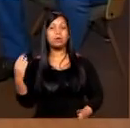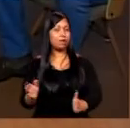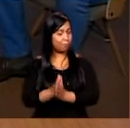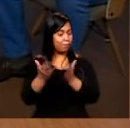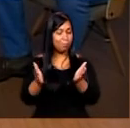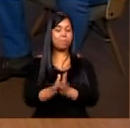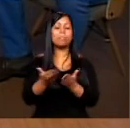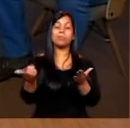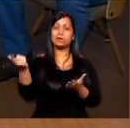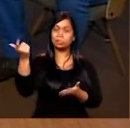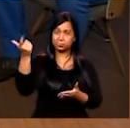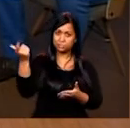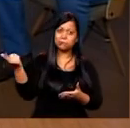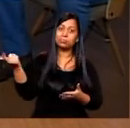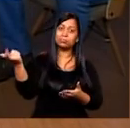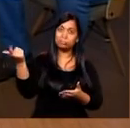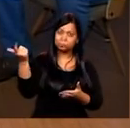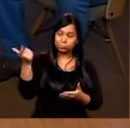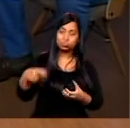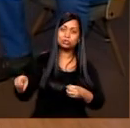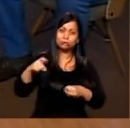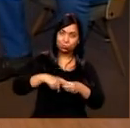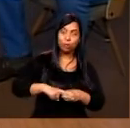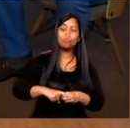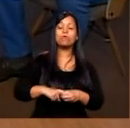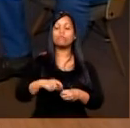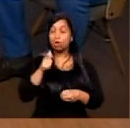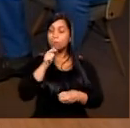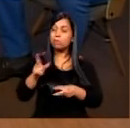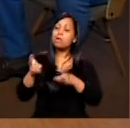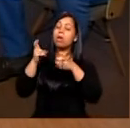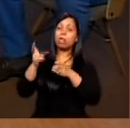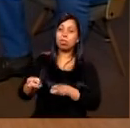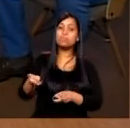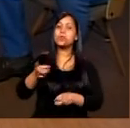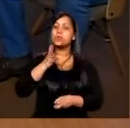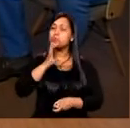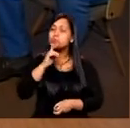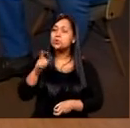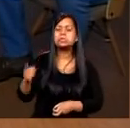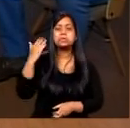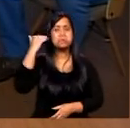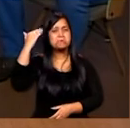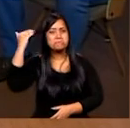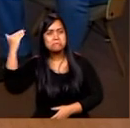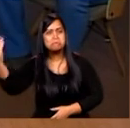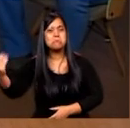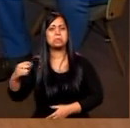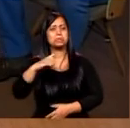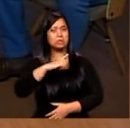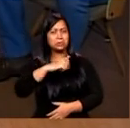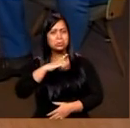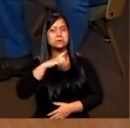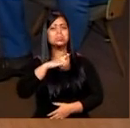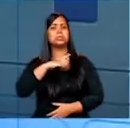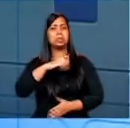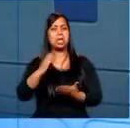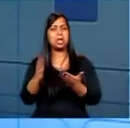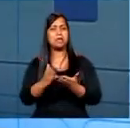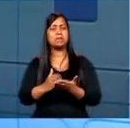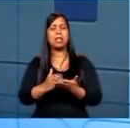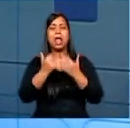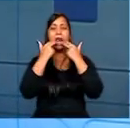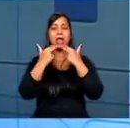pobreza depois de novo, mas foi alguém que foi reconhecida internacionalmente, teve sua publicação em mais de 50